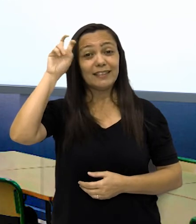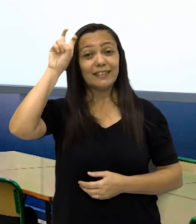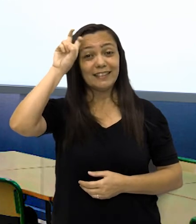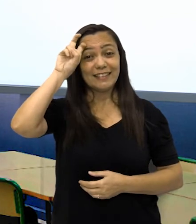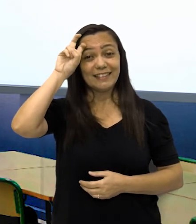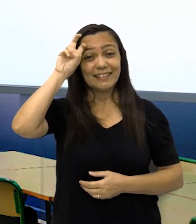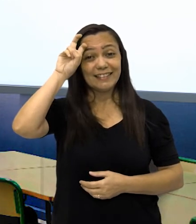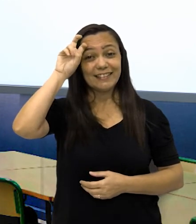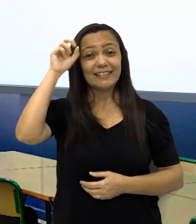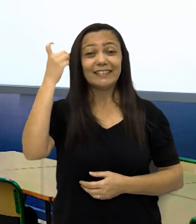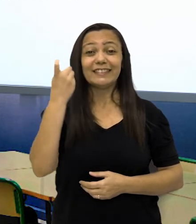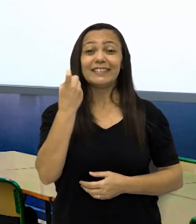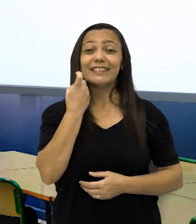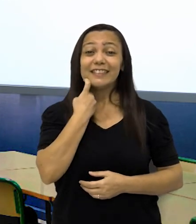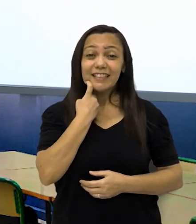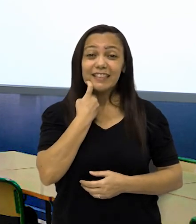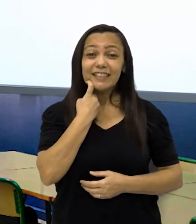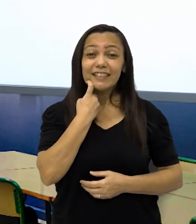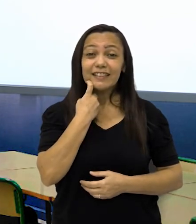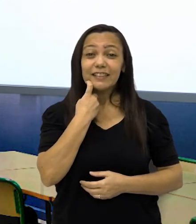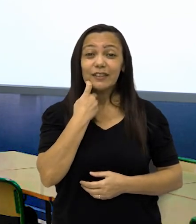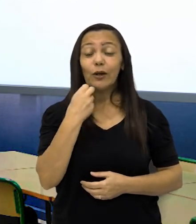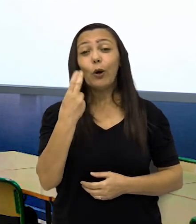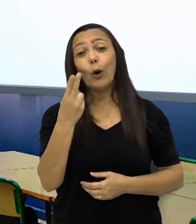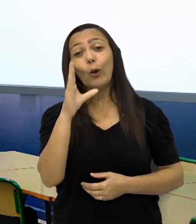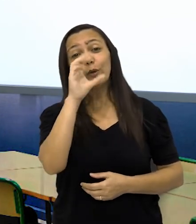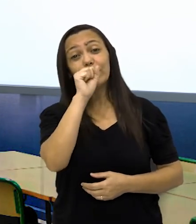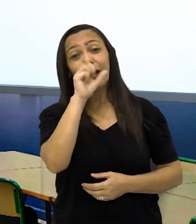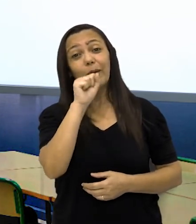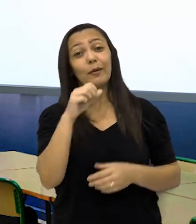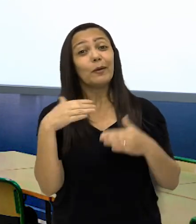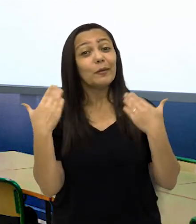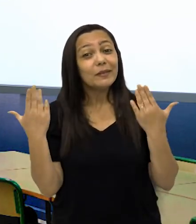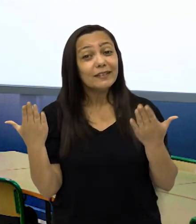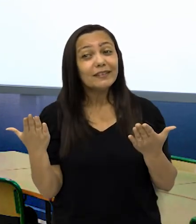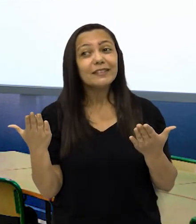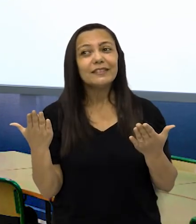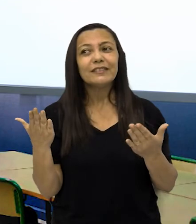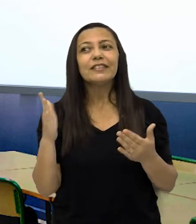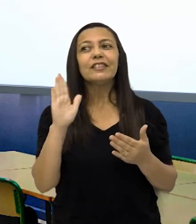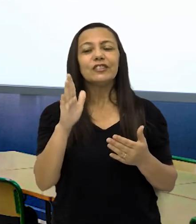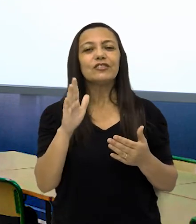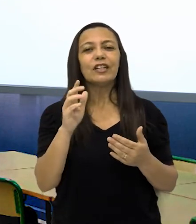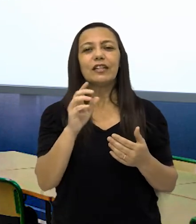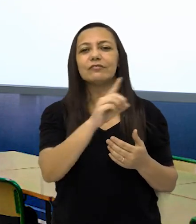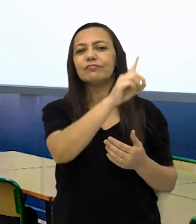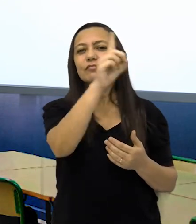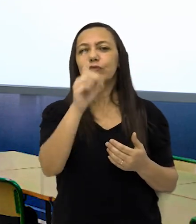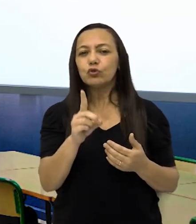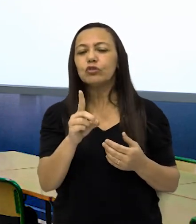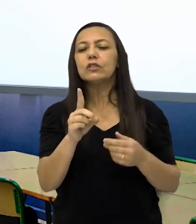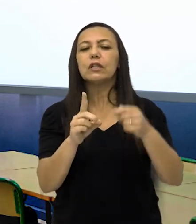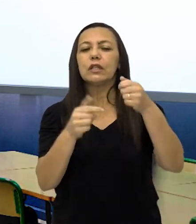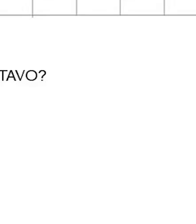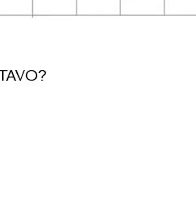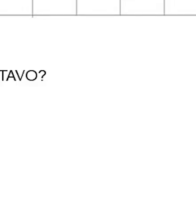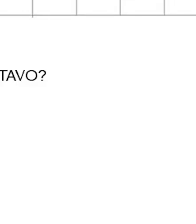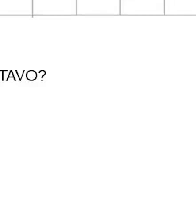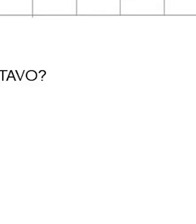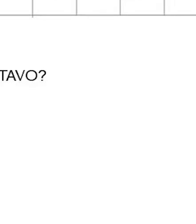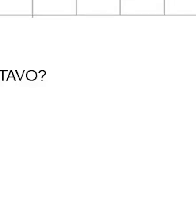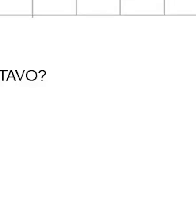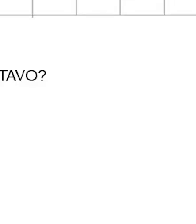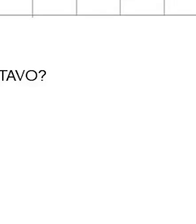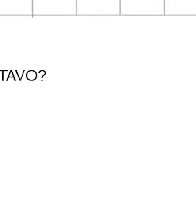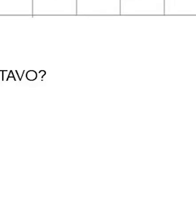na quinta-feira, na sexta-feira ou no sábado. Nós já circulamos o dia, então ficou mais fácil. O